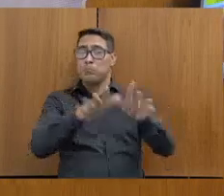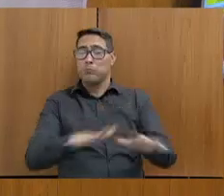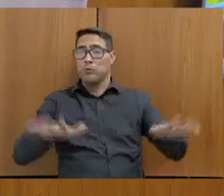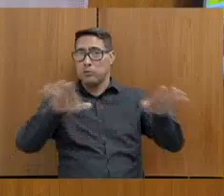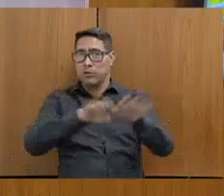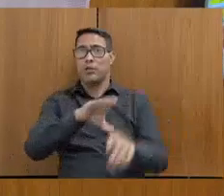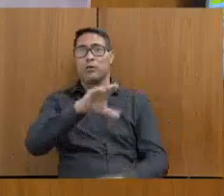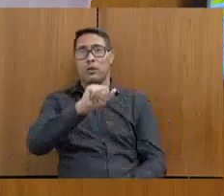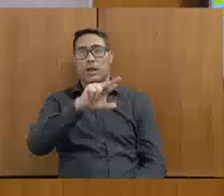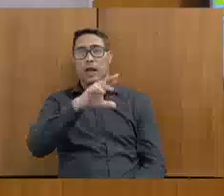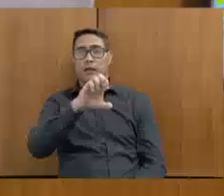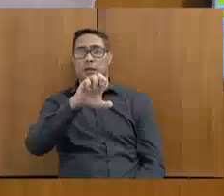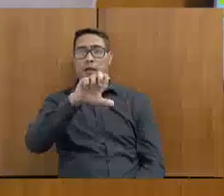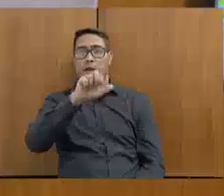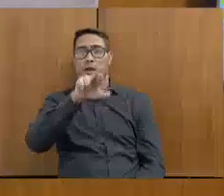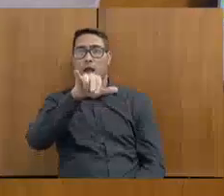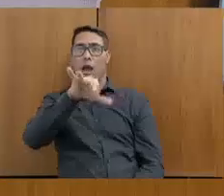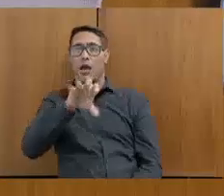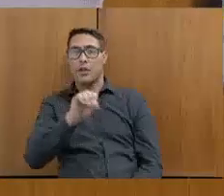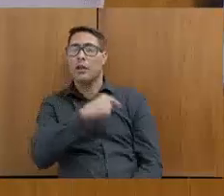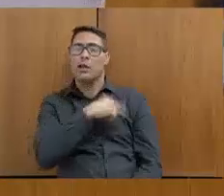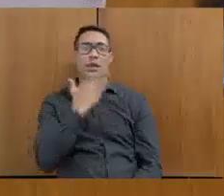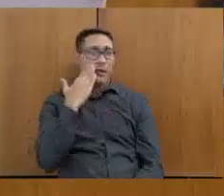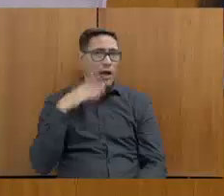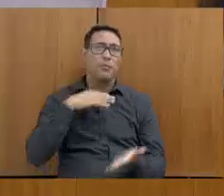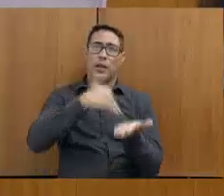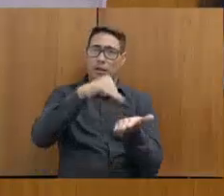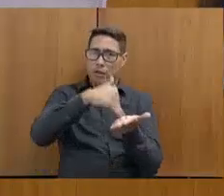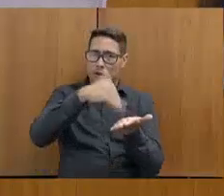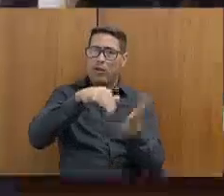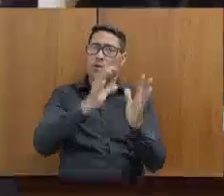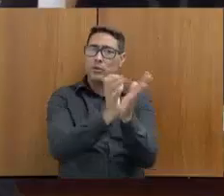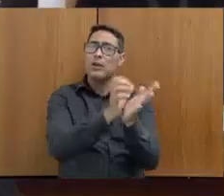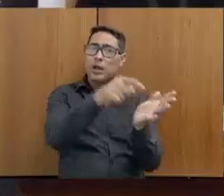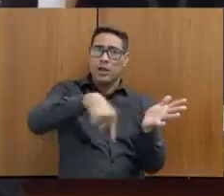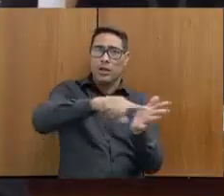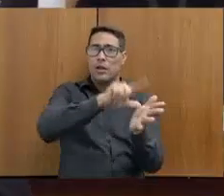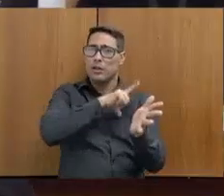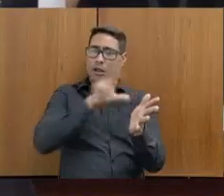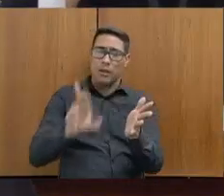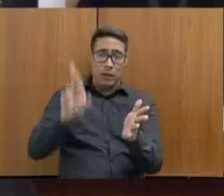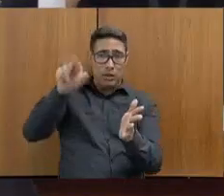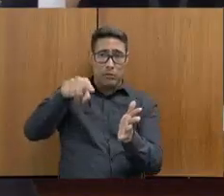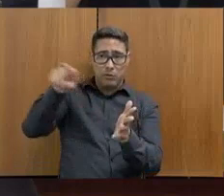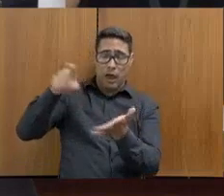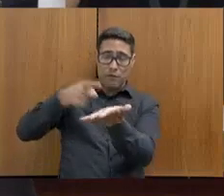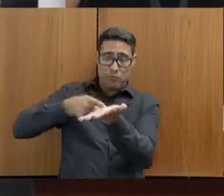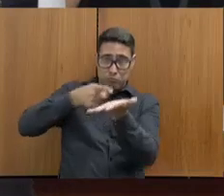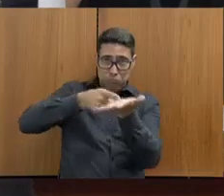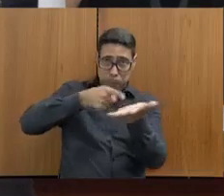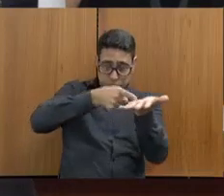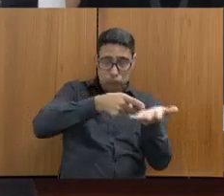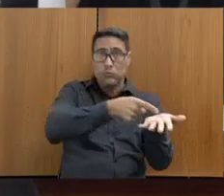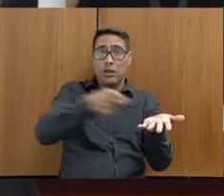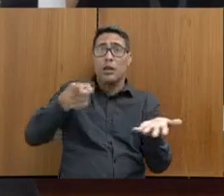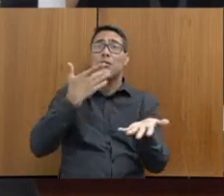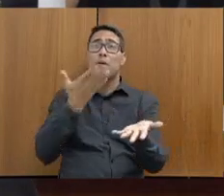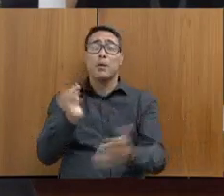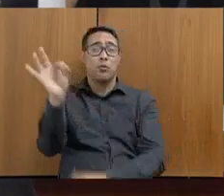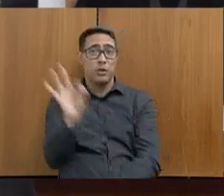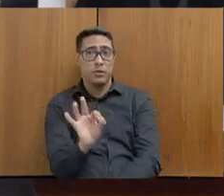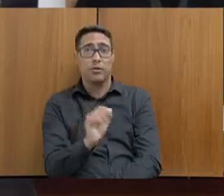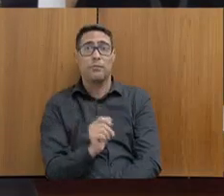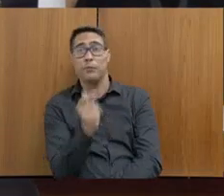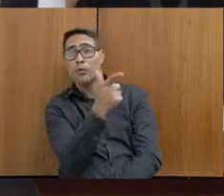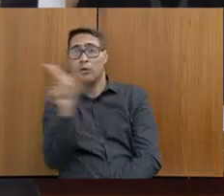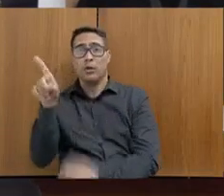sim, um trabalho dentro dessa linha para poder ocupar essas pessoas, e eu queria saber qual é esse índice hoje. E uma pergunta que